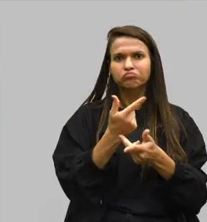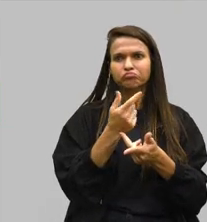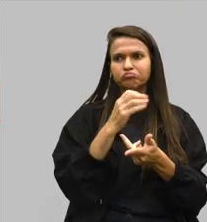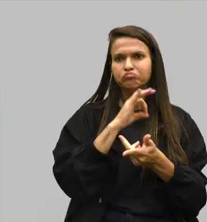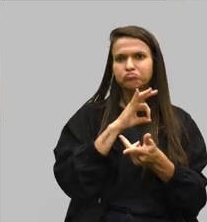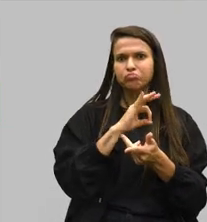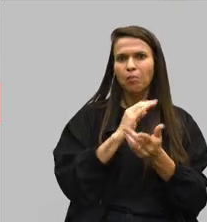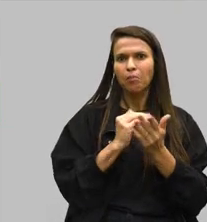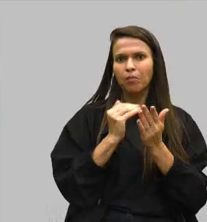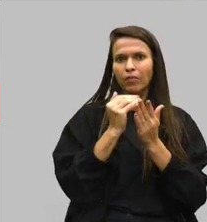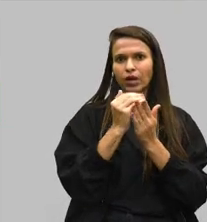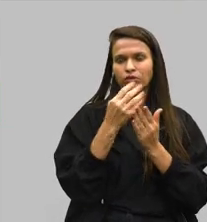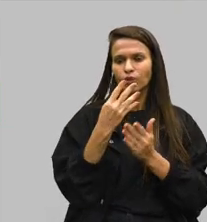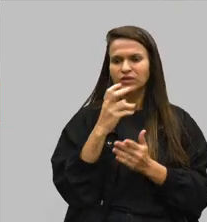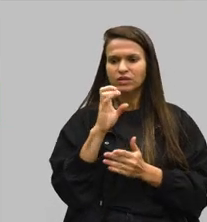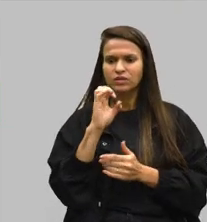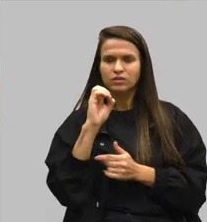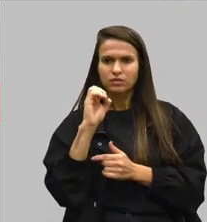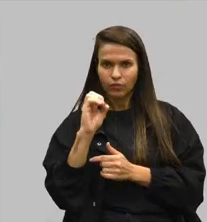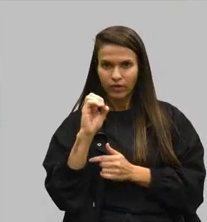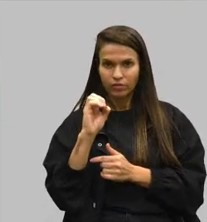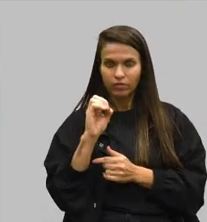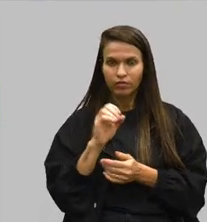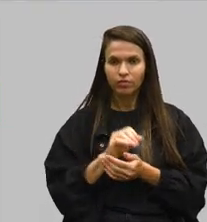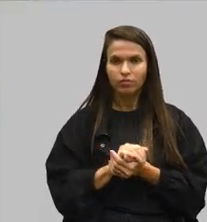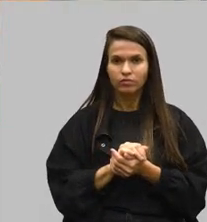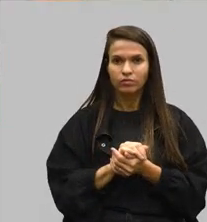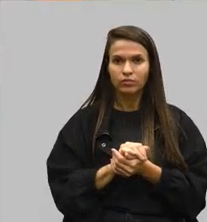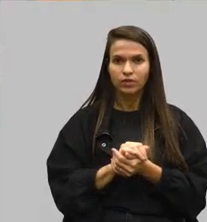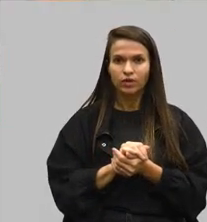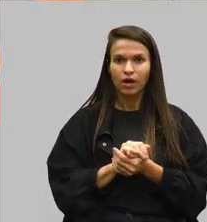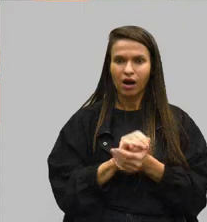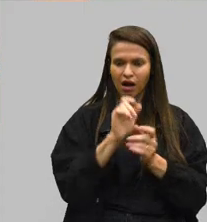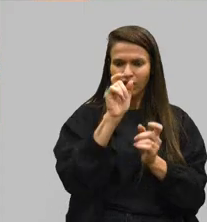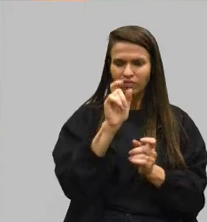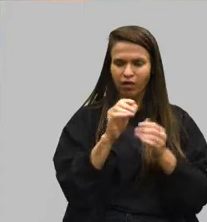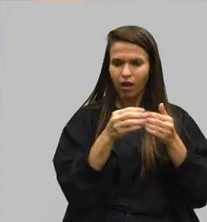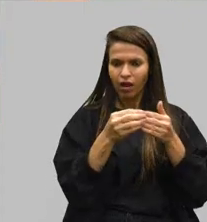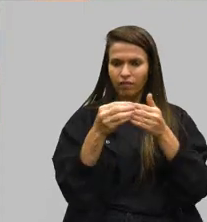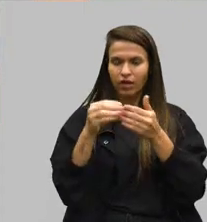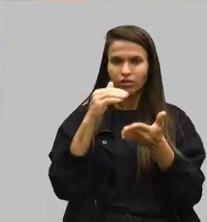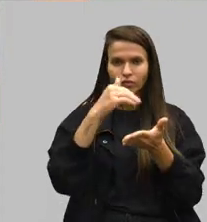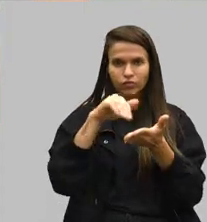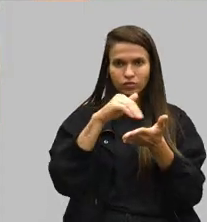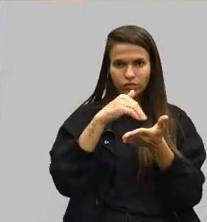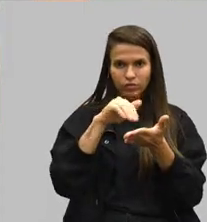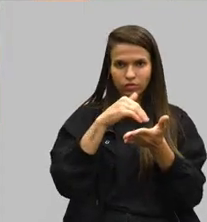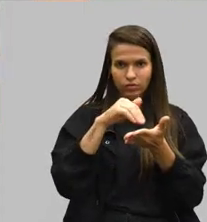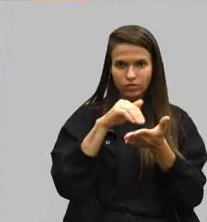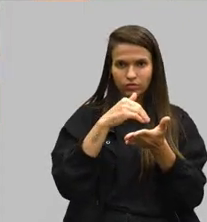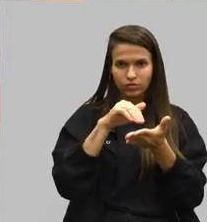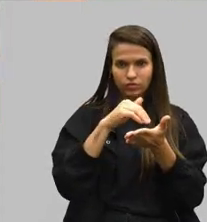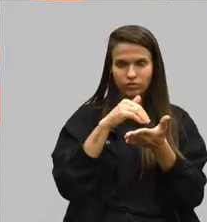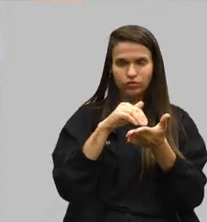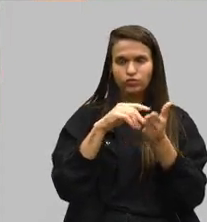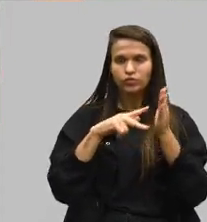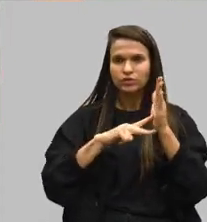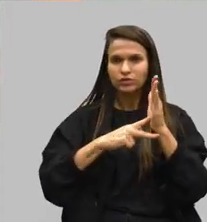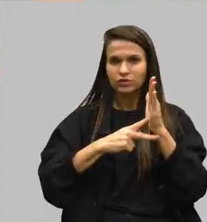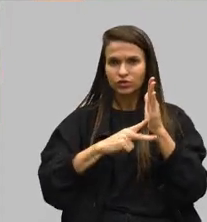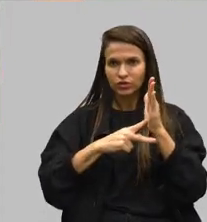E aqueles produtores foram levados ao escritório do sindicato